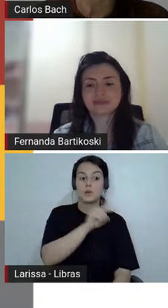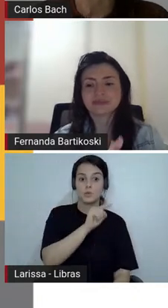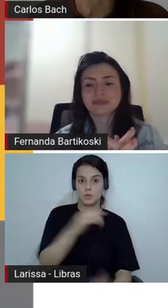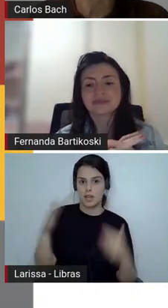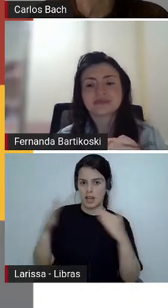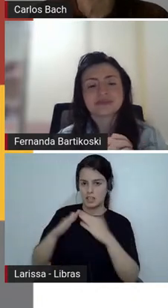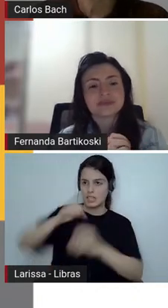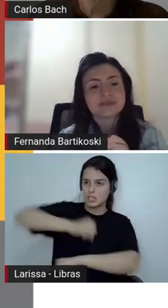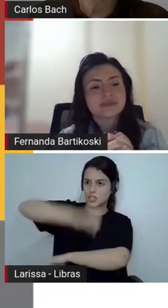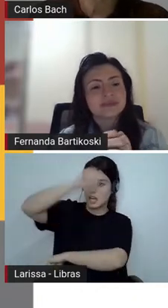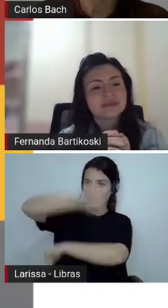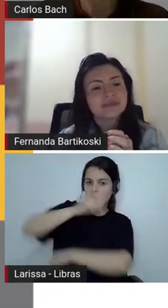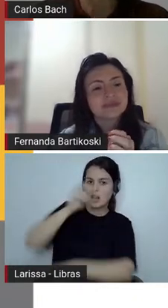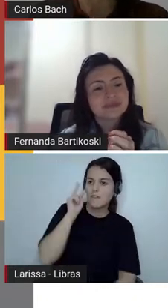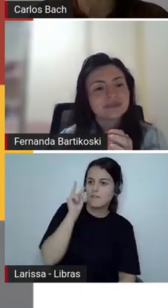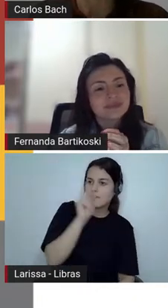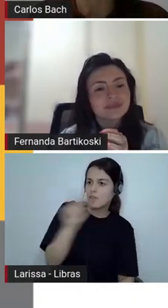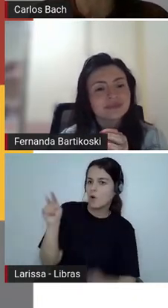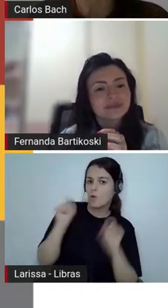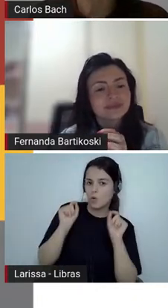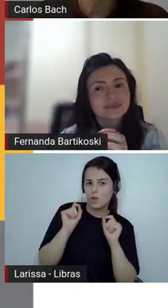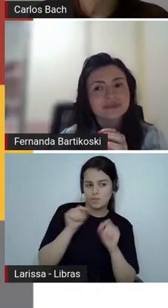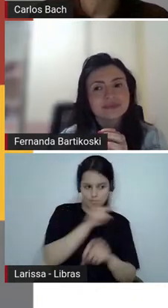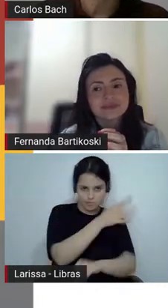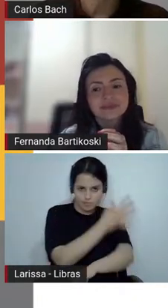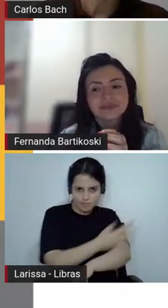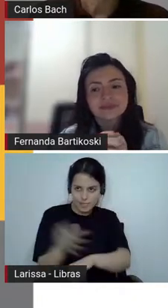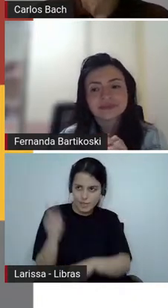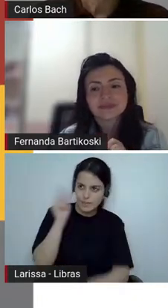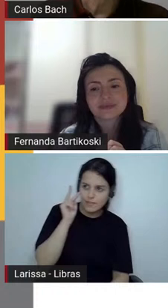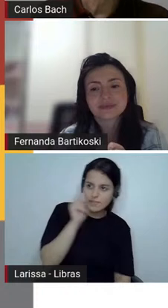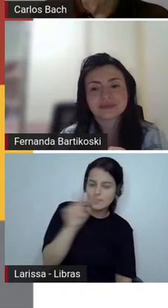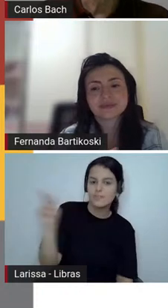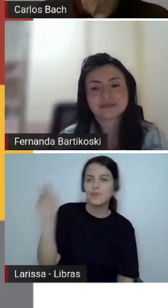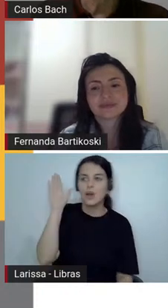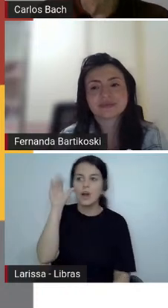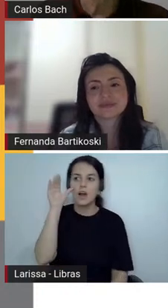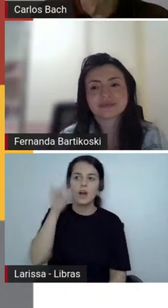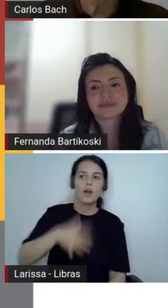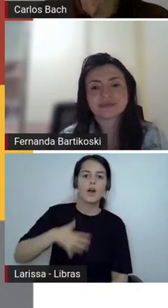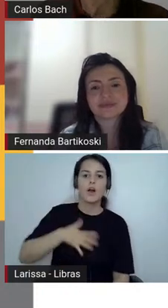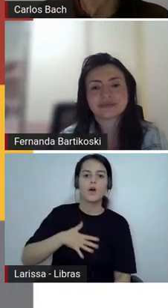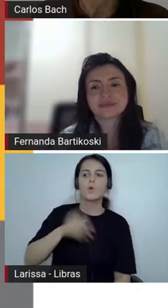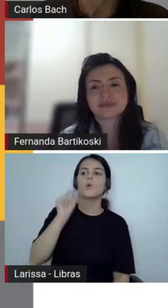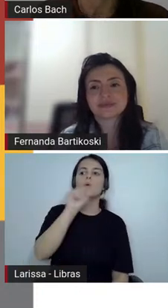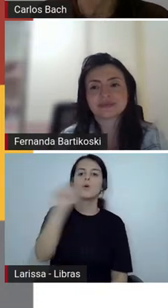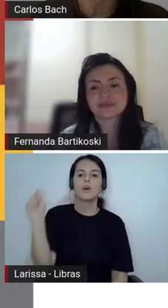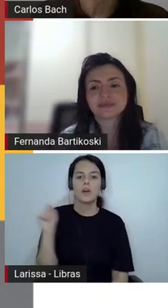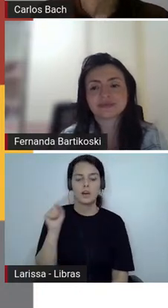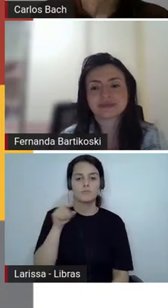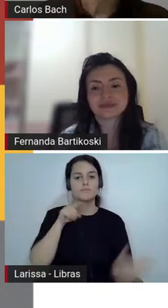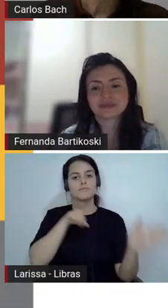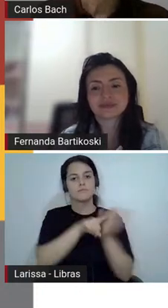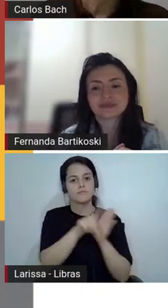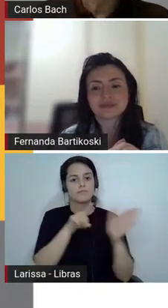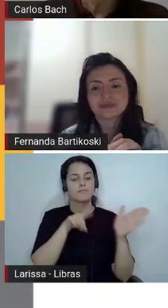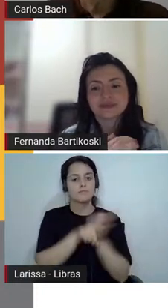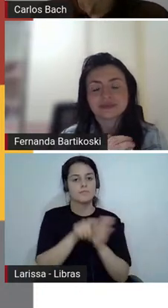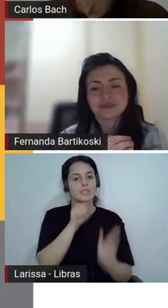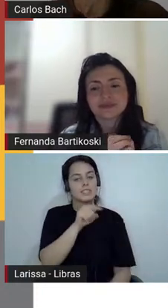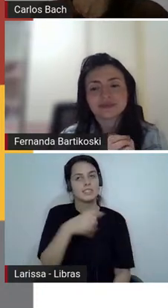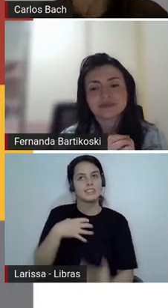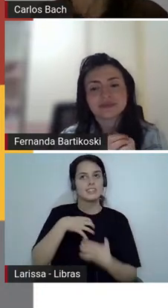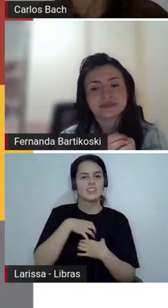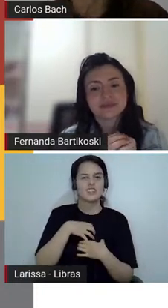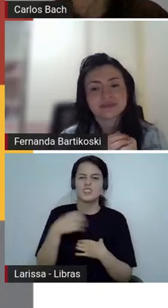tem o hábito de olhar pela janela se sim o que gosta de observar o que para você é uma pequena felicidade o que